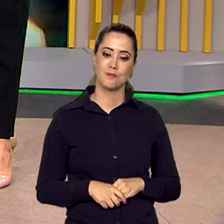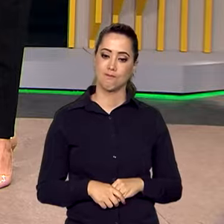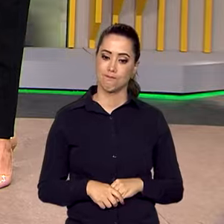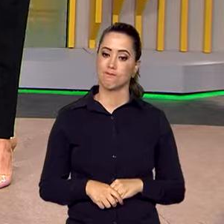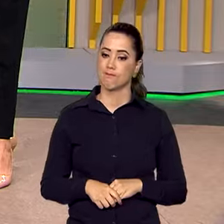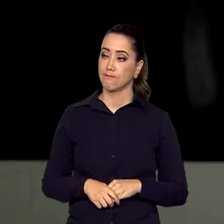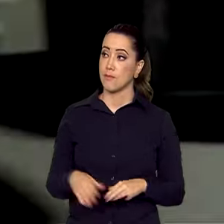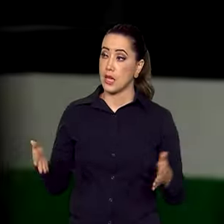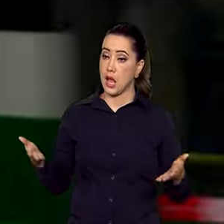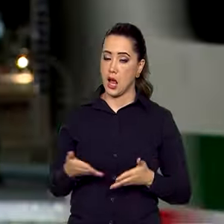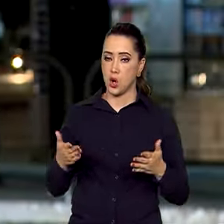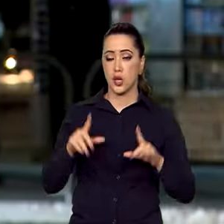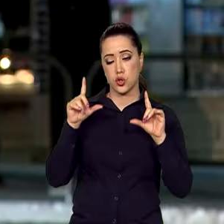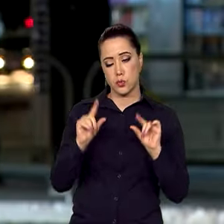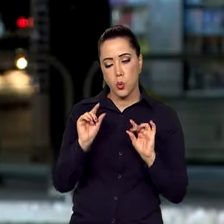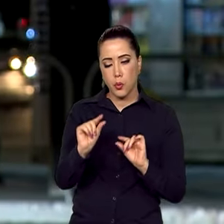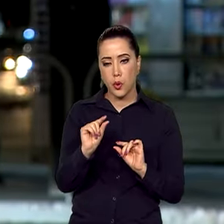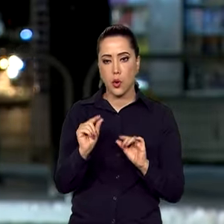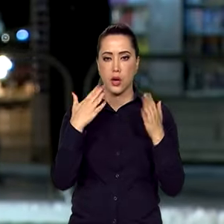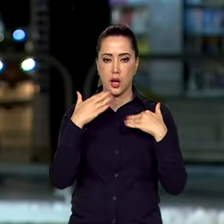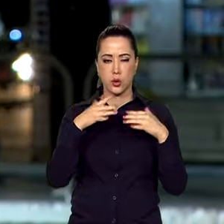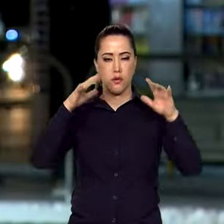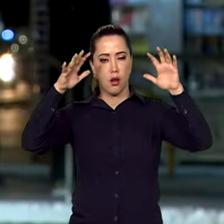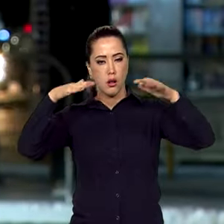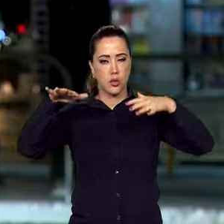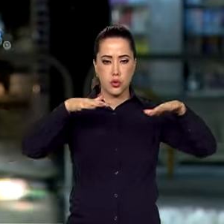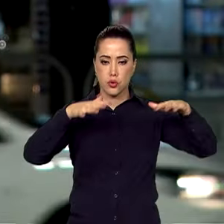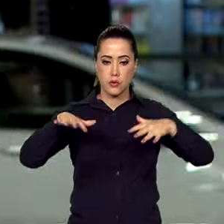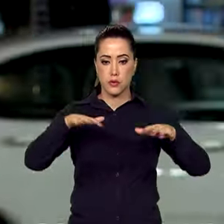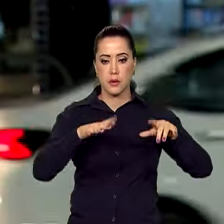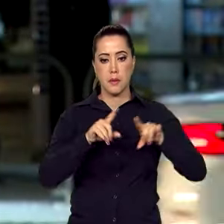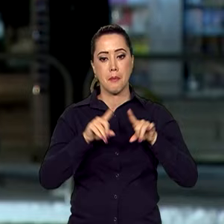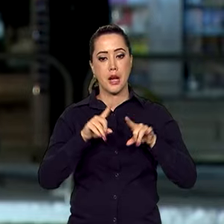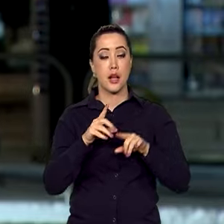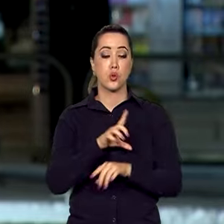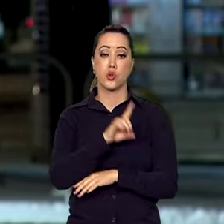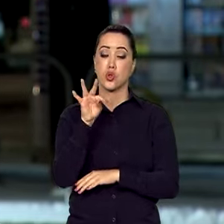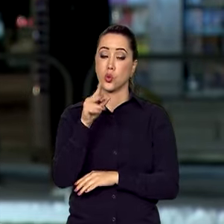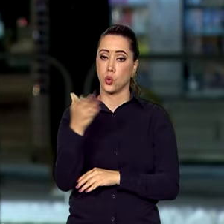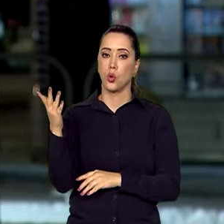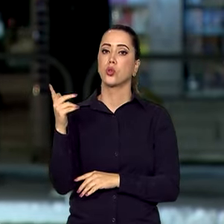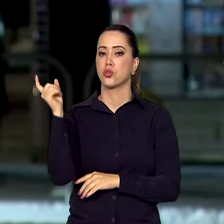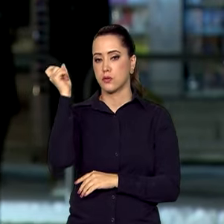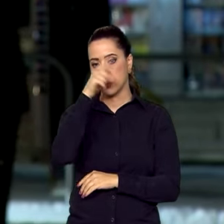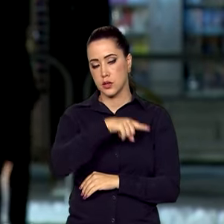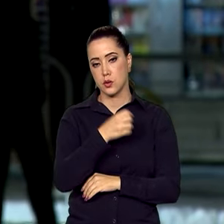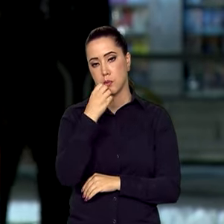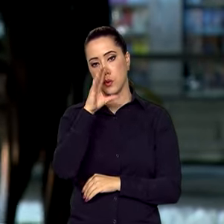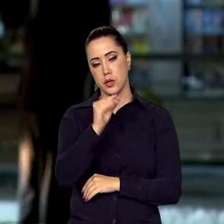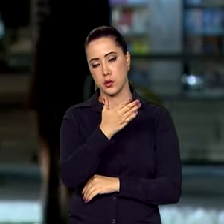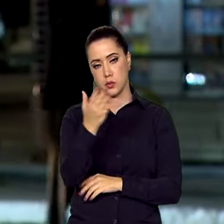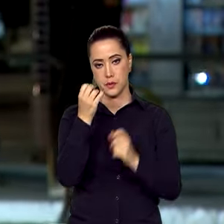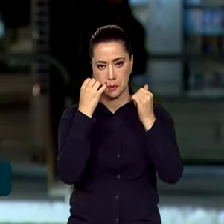Pois é, Roberto. Agora deu uma amenizada com uma garoa, mas ao longo do dia foi puxado, viu? Boa noite para você, boa noite a todos que nos